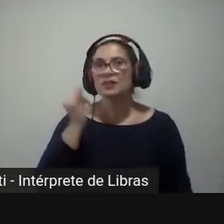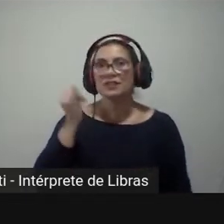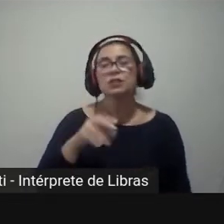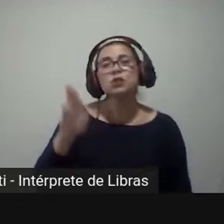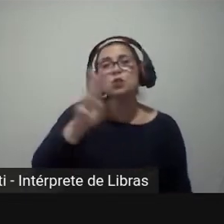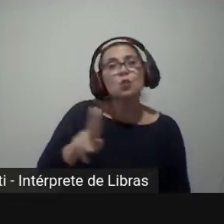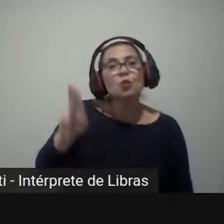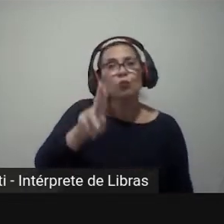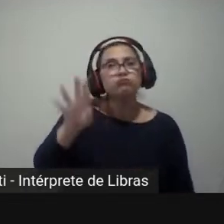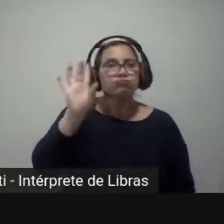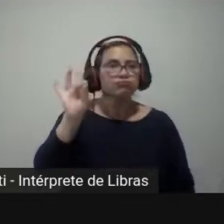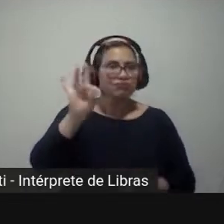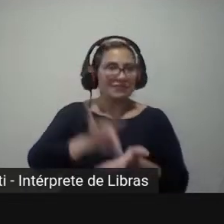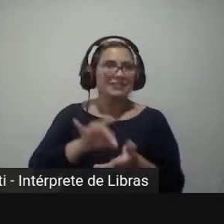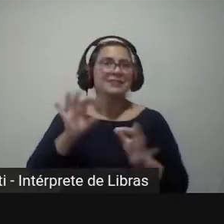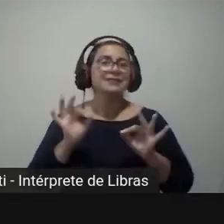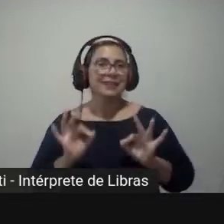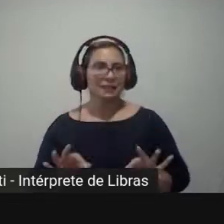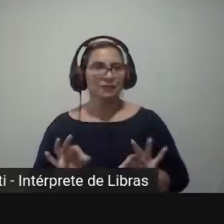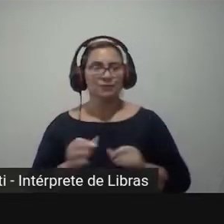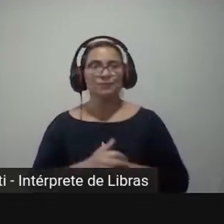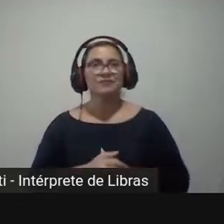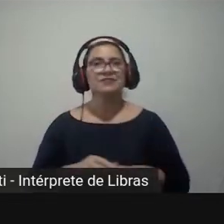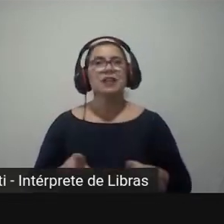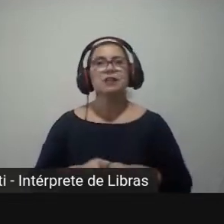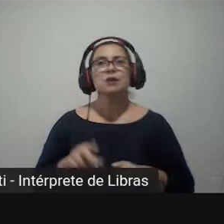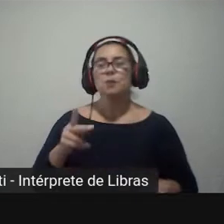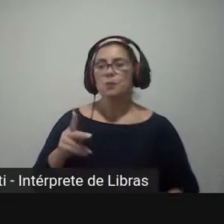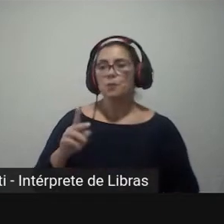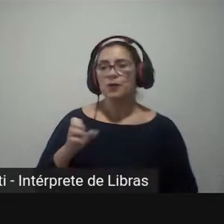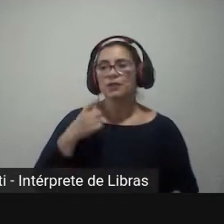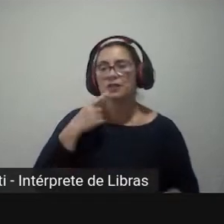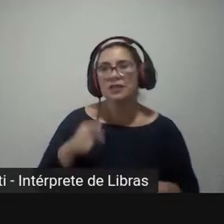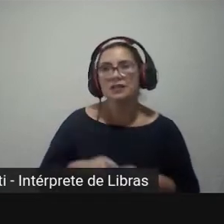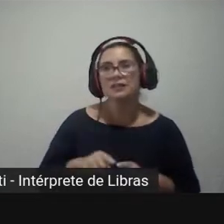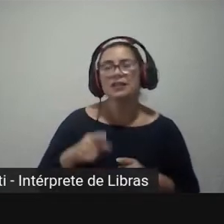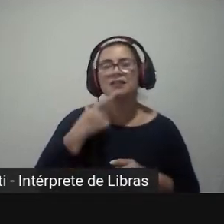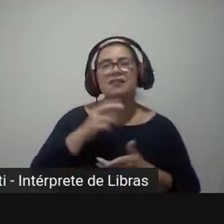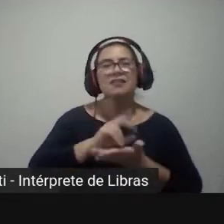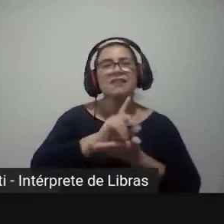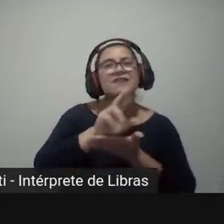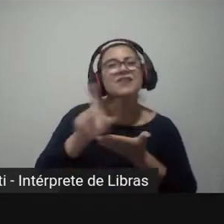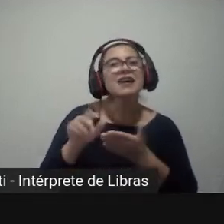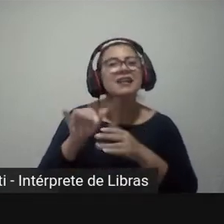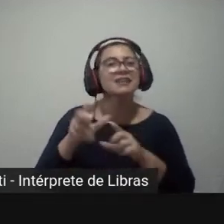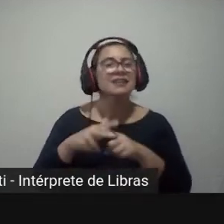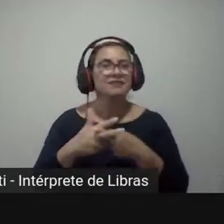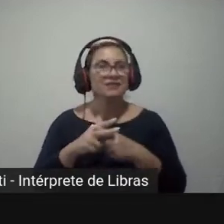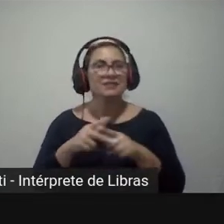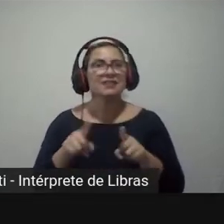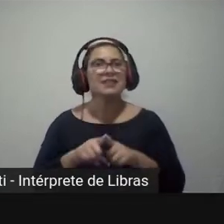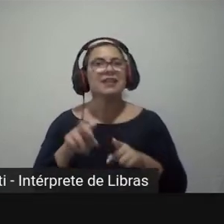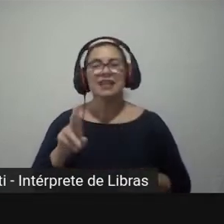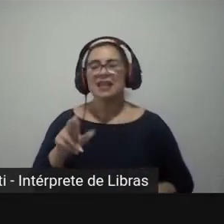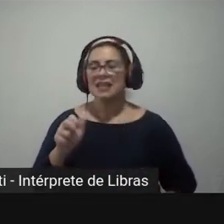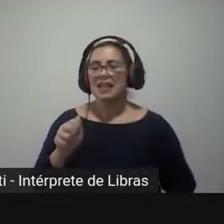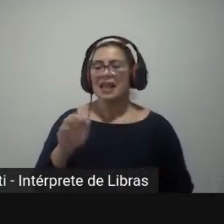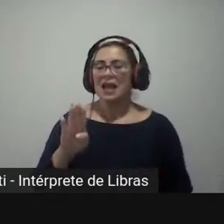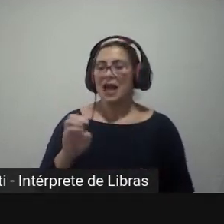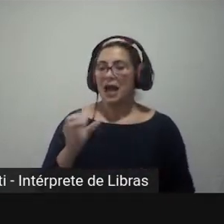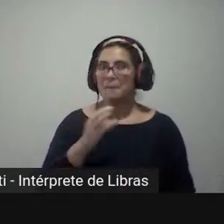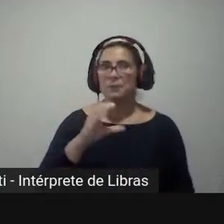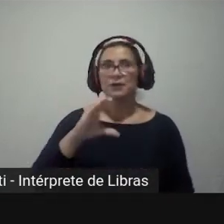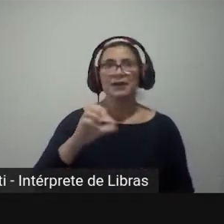a indexação correta. Então, utilizei efeito Cotail, Cotail Effect, efeito Rabo de Casaca, que é como alguns